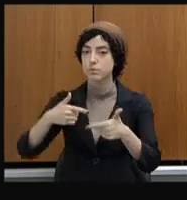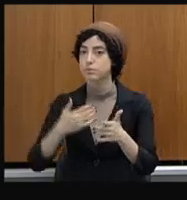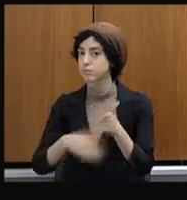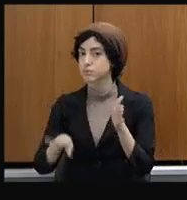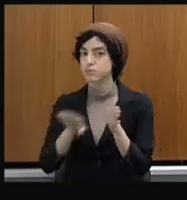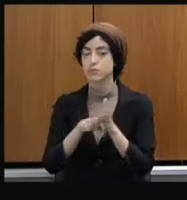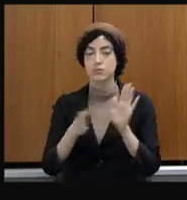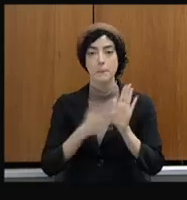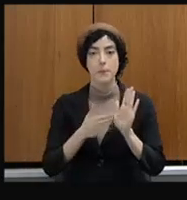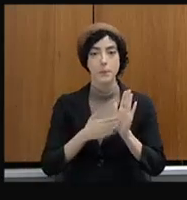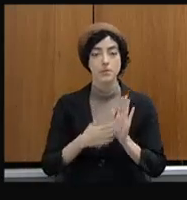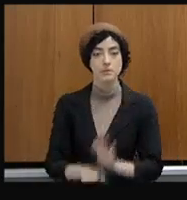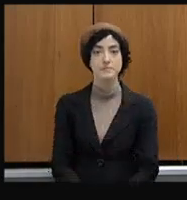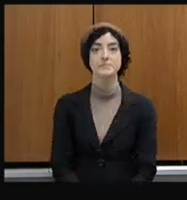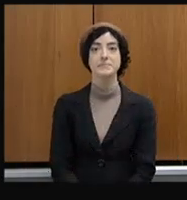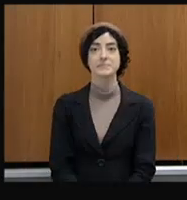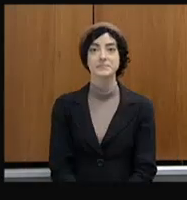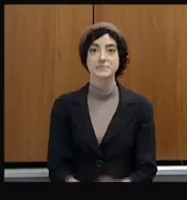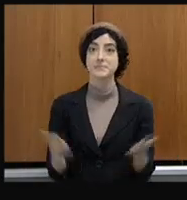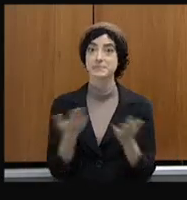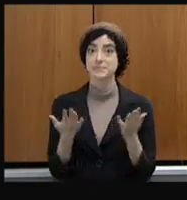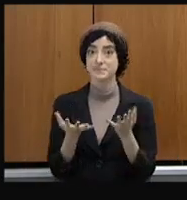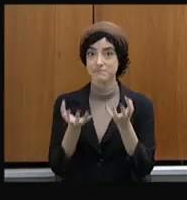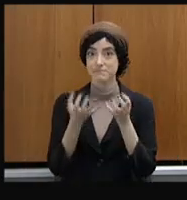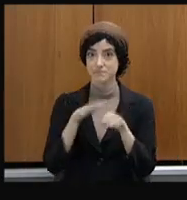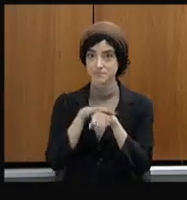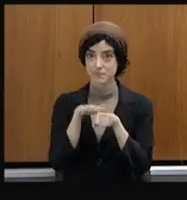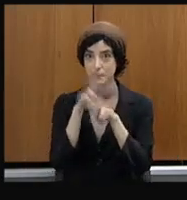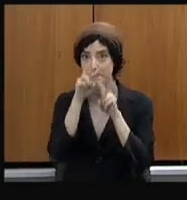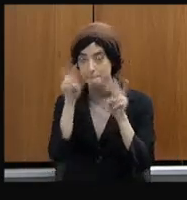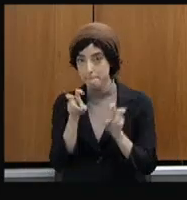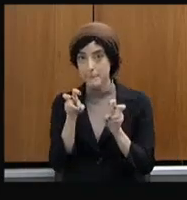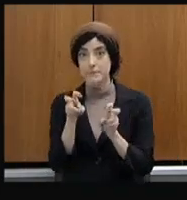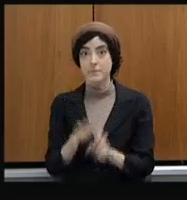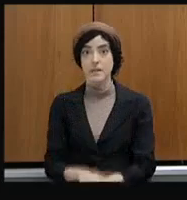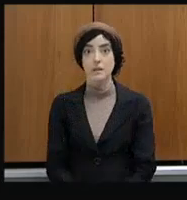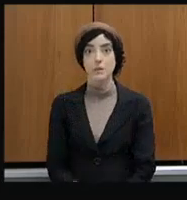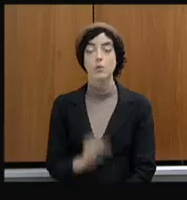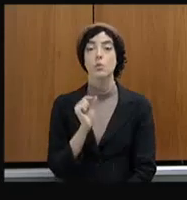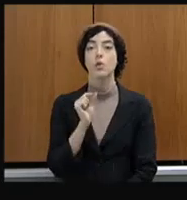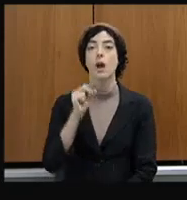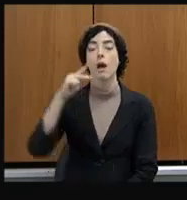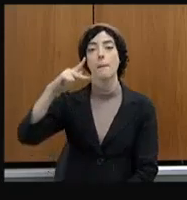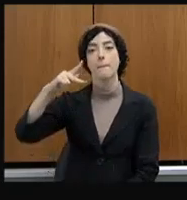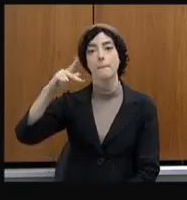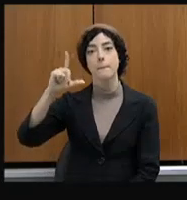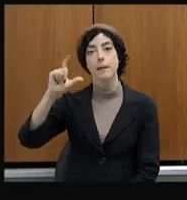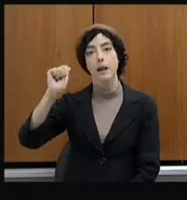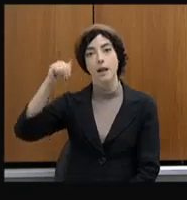eu gostaria de conversar um pouquinho a respeito, principalmente, do plantão digital.